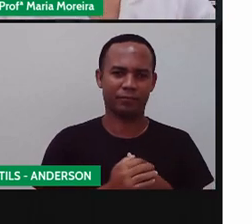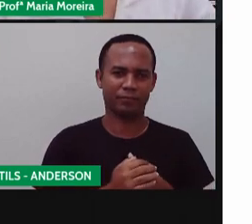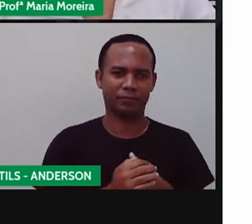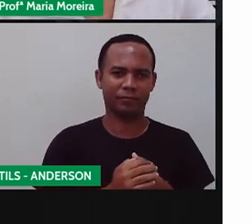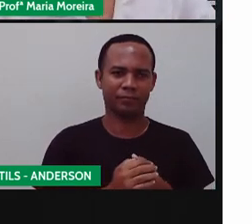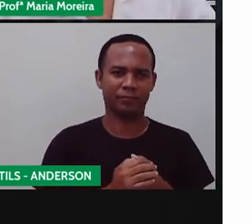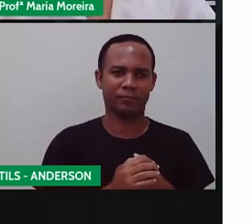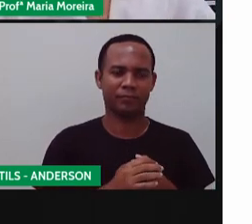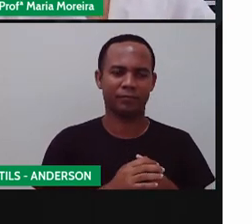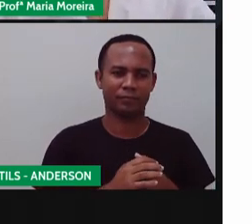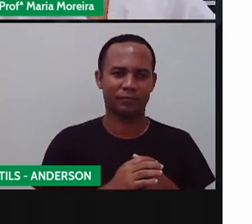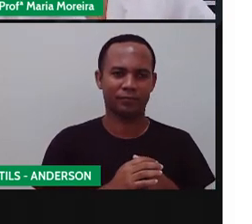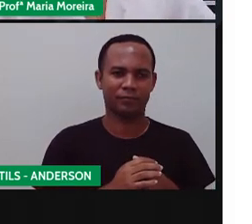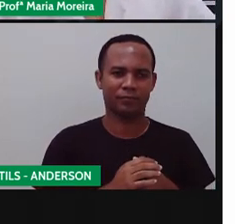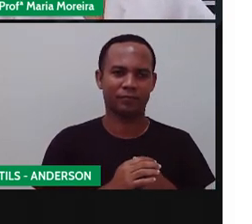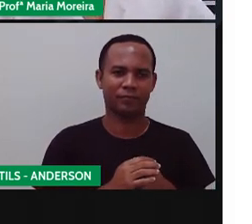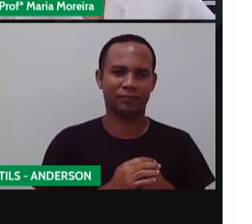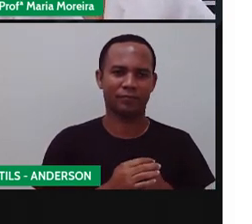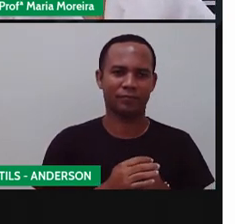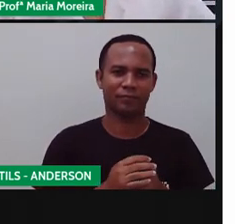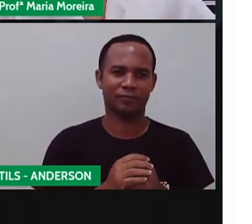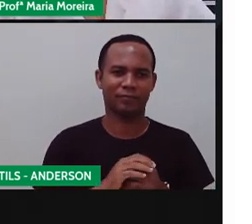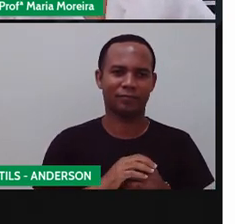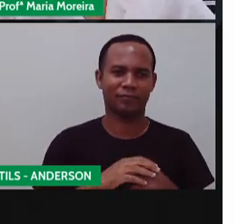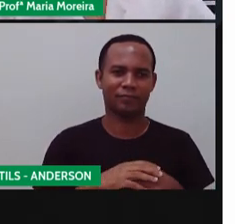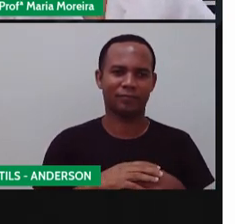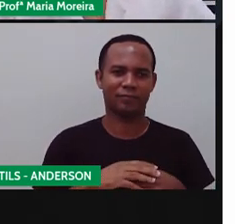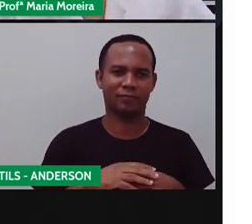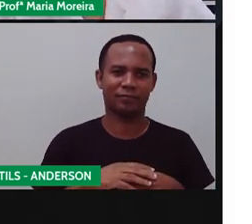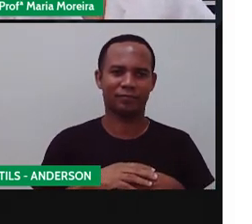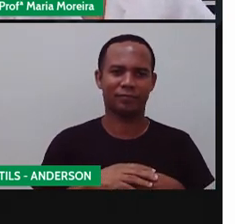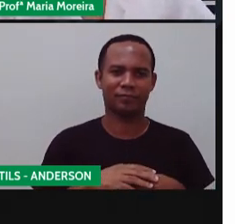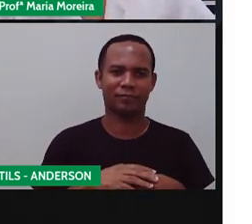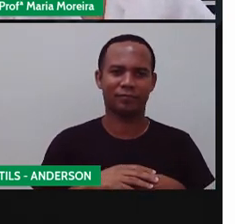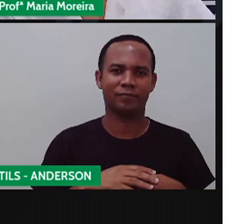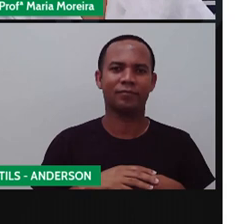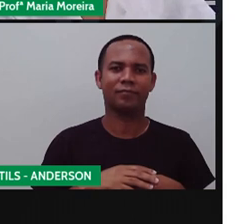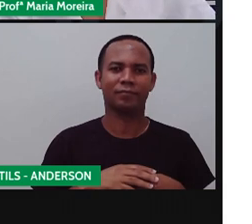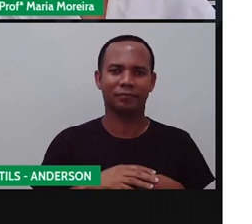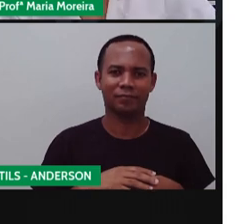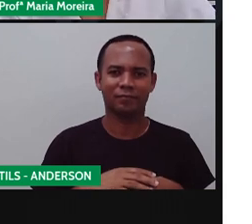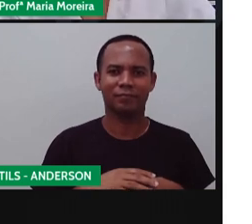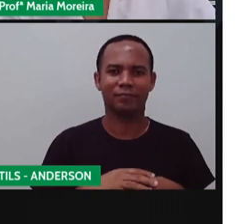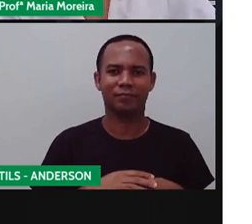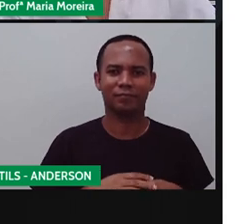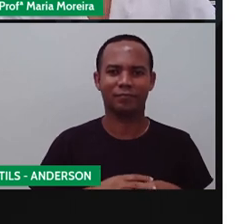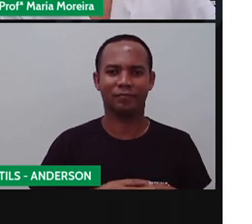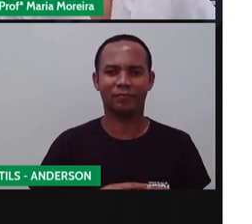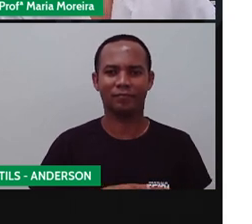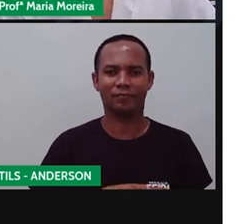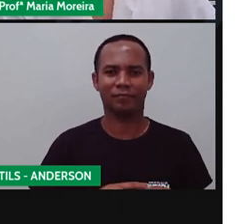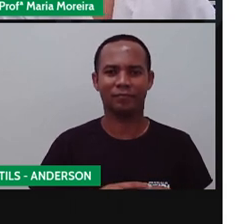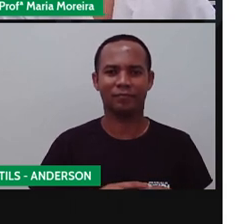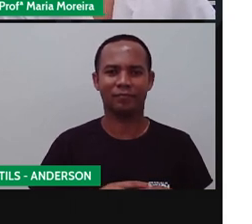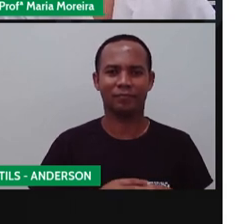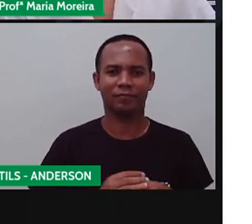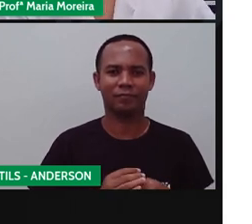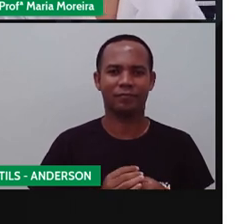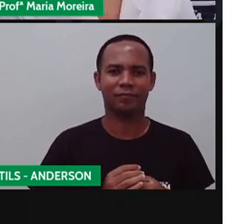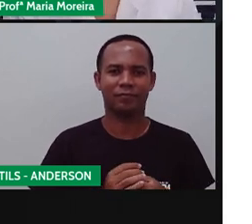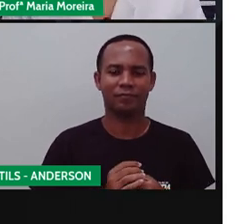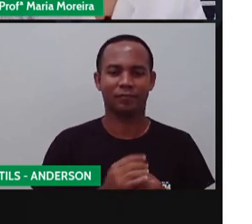Eu era boa nisso aí, mas depois a idade chega, né? Você vai ficando velha, vai ficando todo em trevas. Vamos lá.